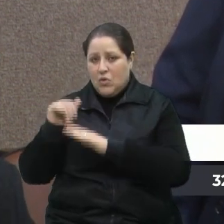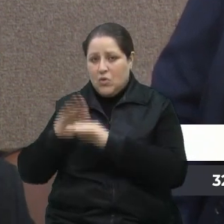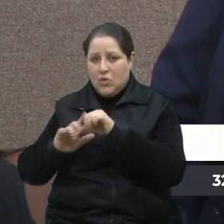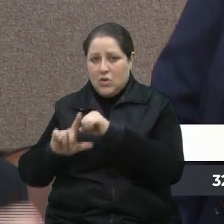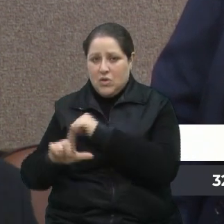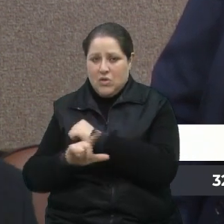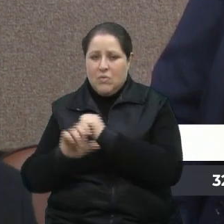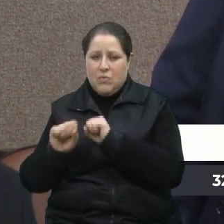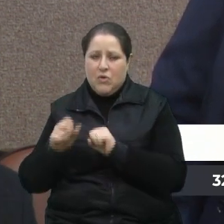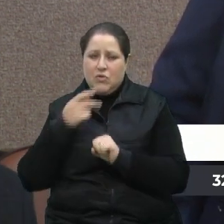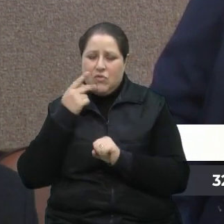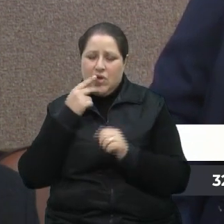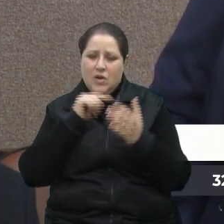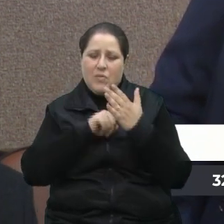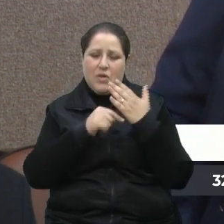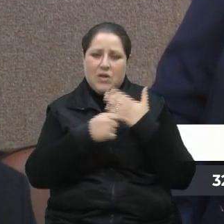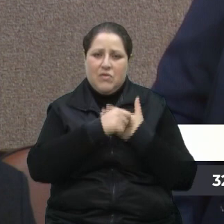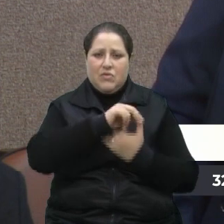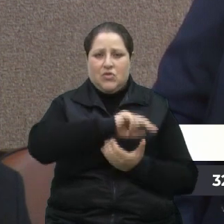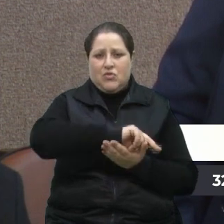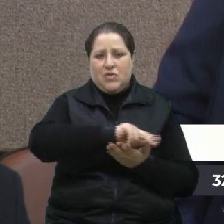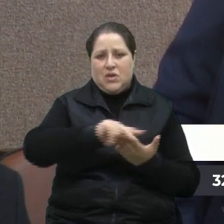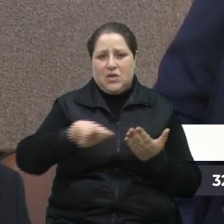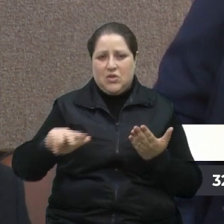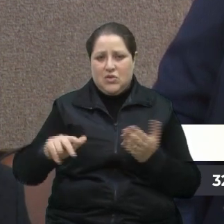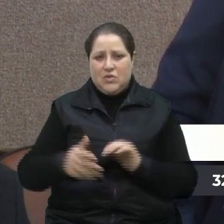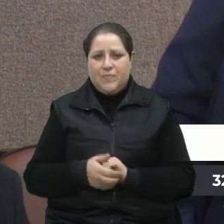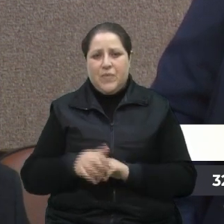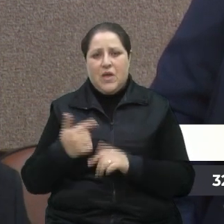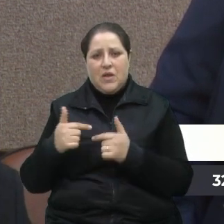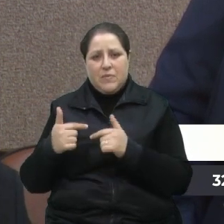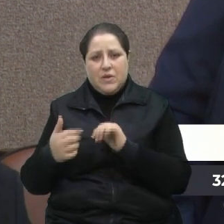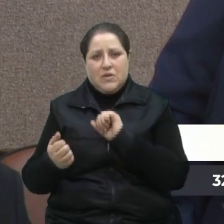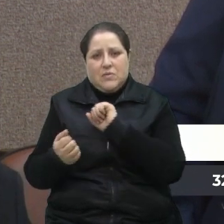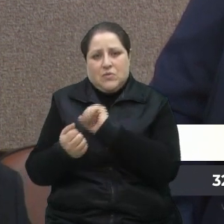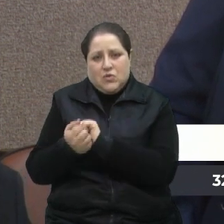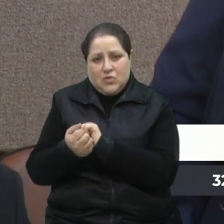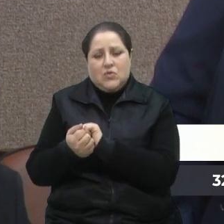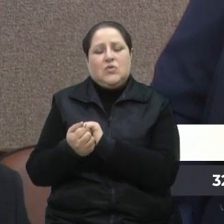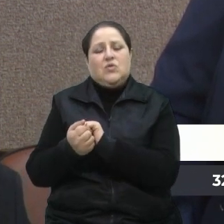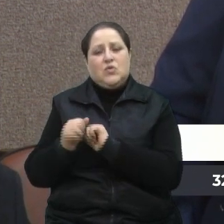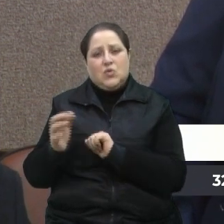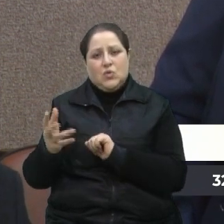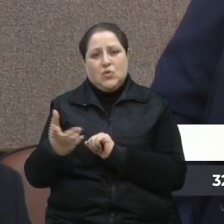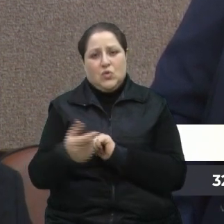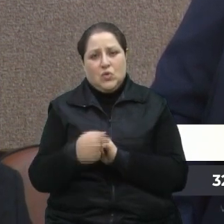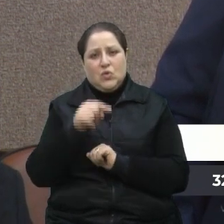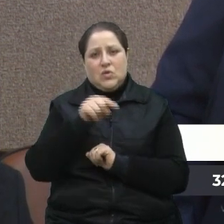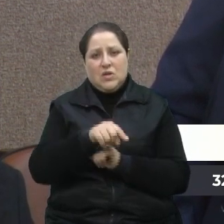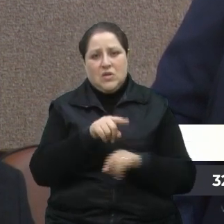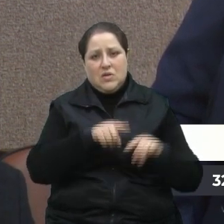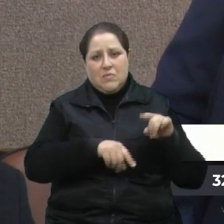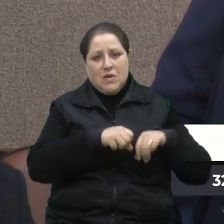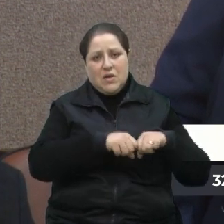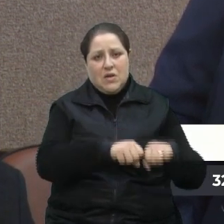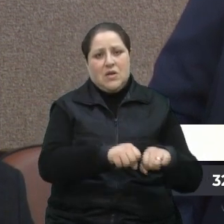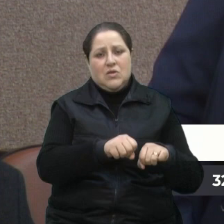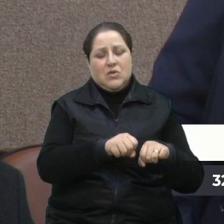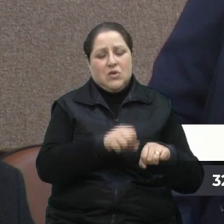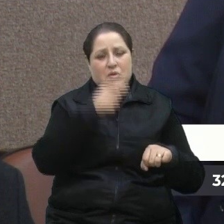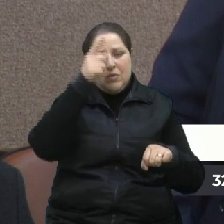tantas outras metáforas. Então, vou trabalhar junto com todos para que esse mercado público finalmente saia